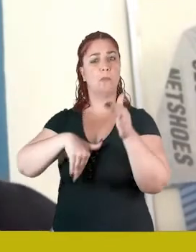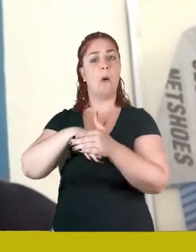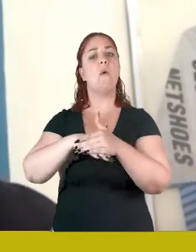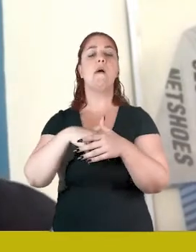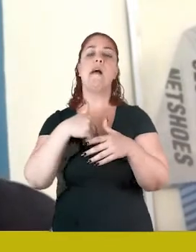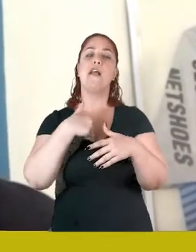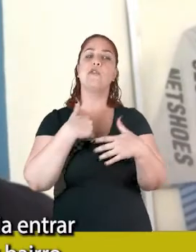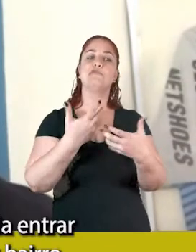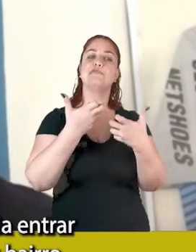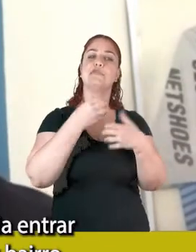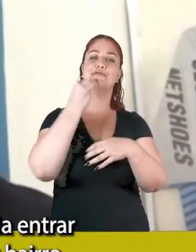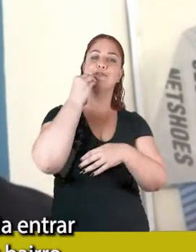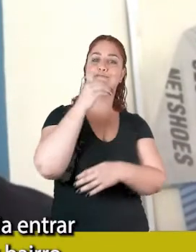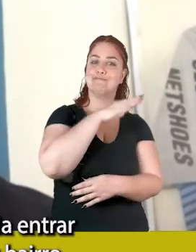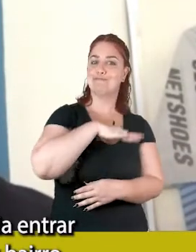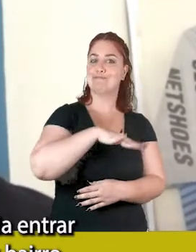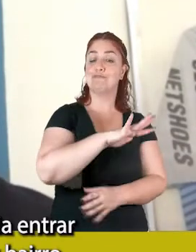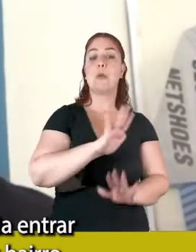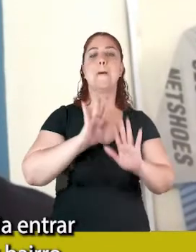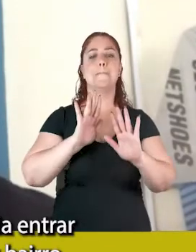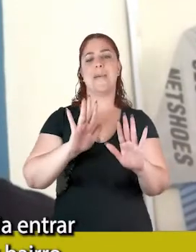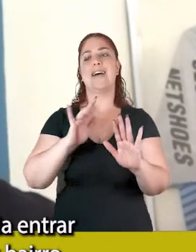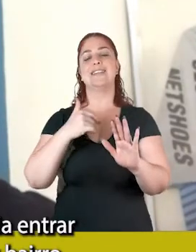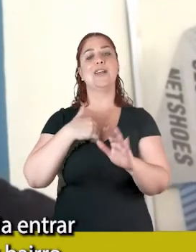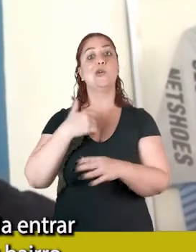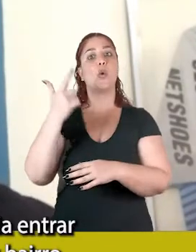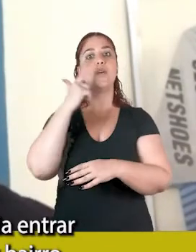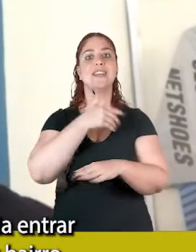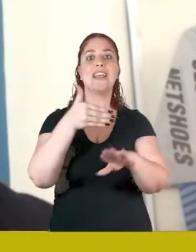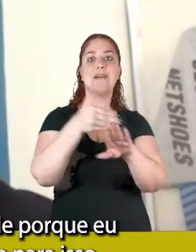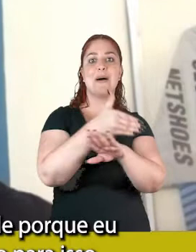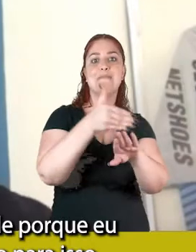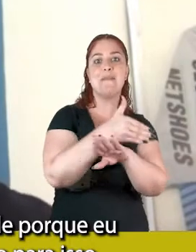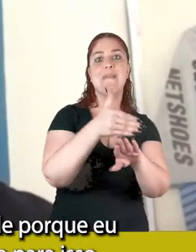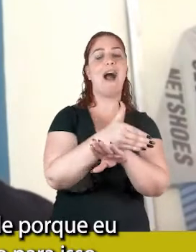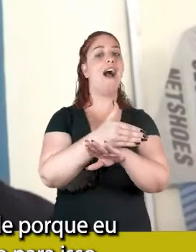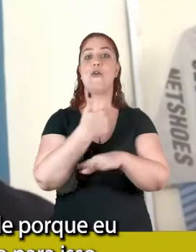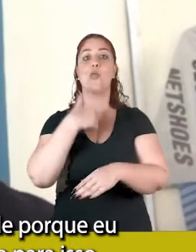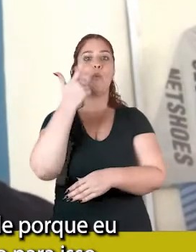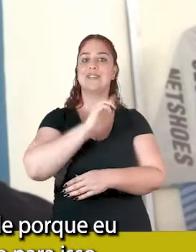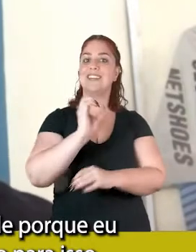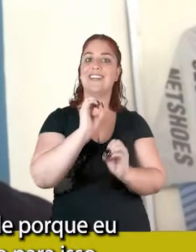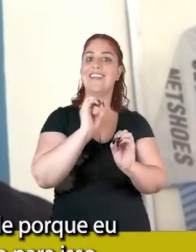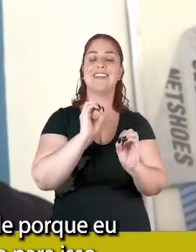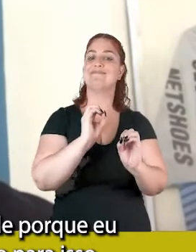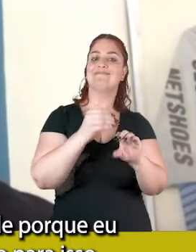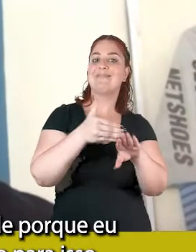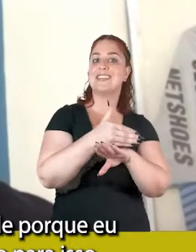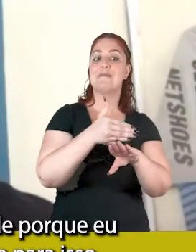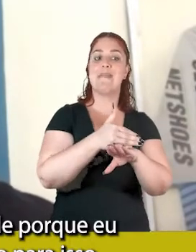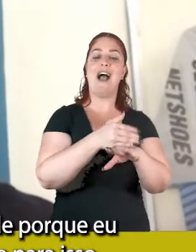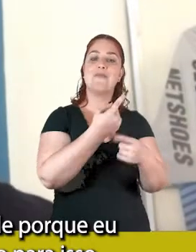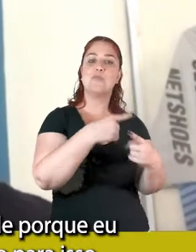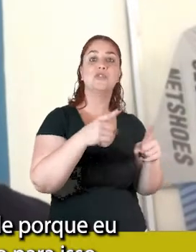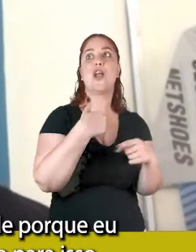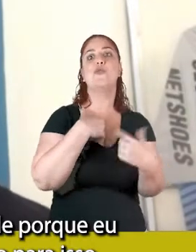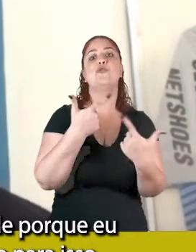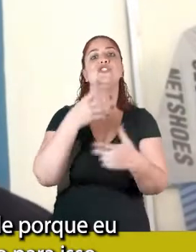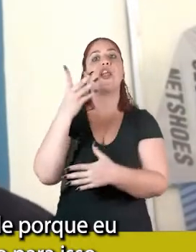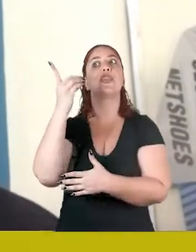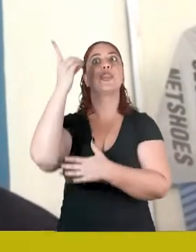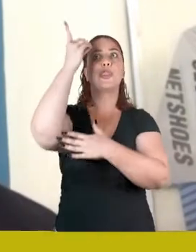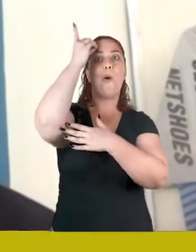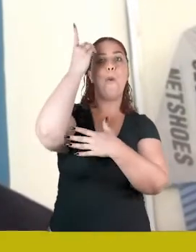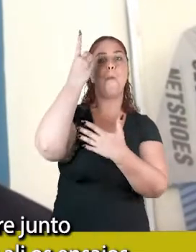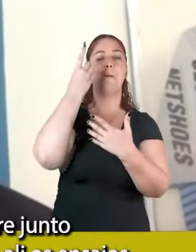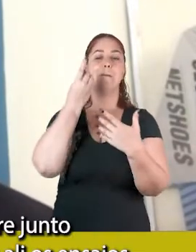também, mas eu não conseguia entrar nos grupos do meu bairro, assim, que eu na minha cidade, porque eu não tinha esse dom, esse talento